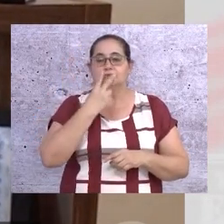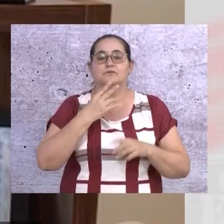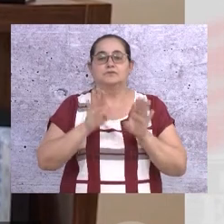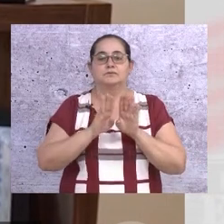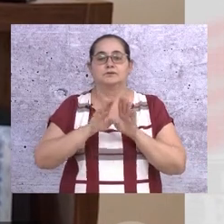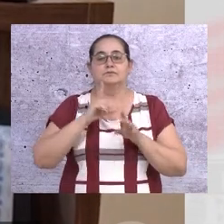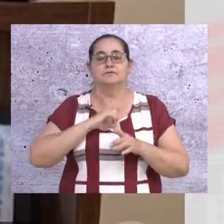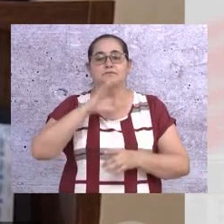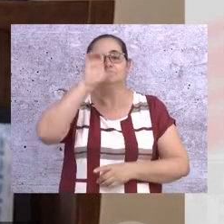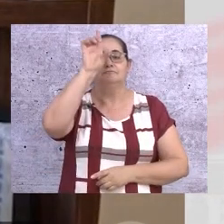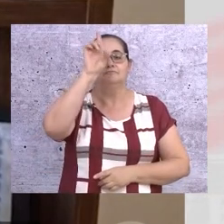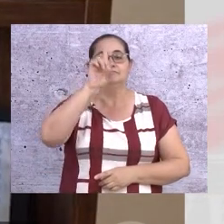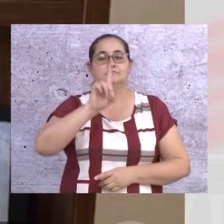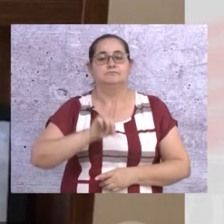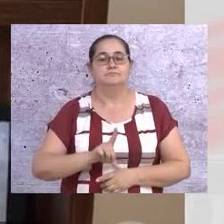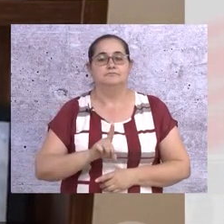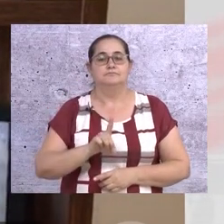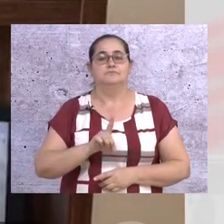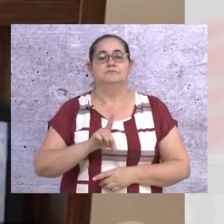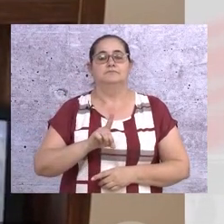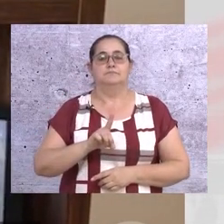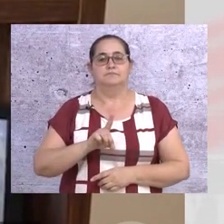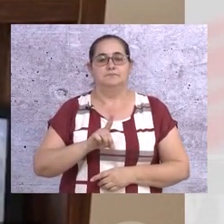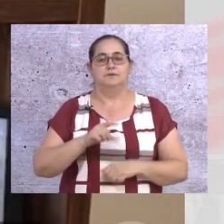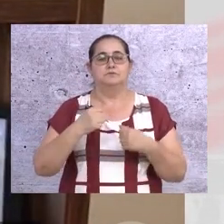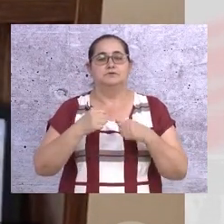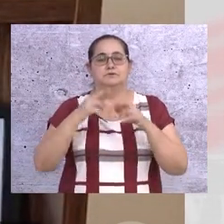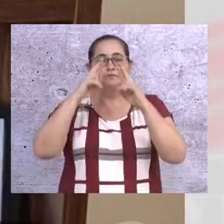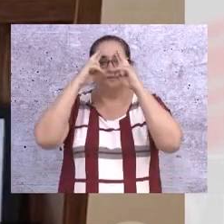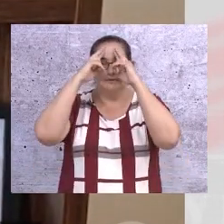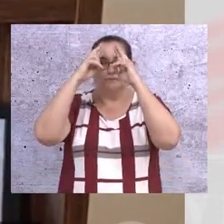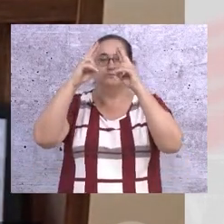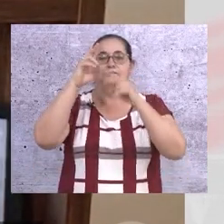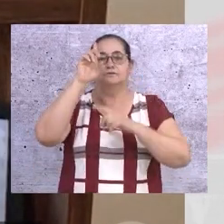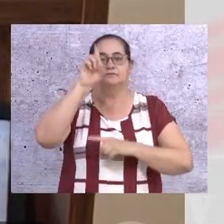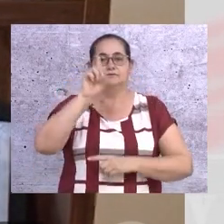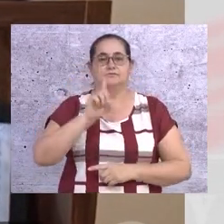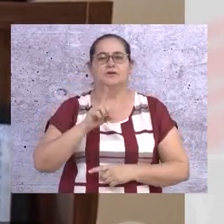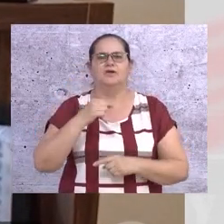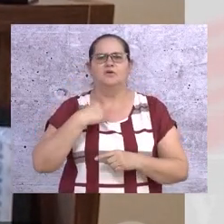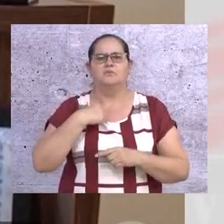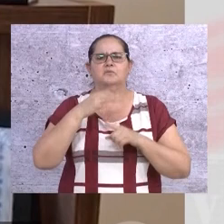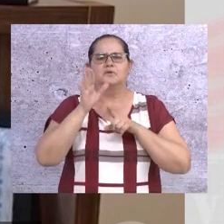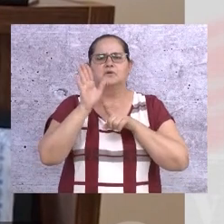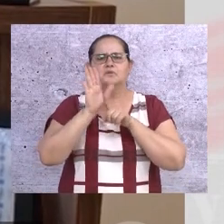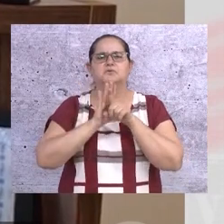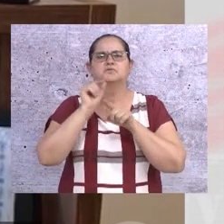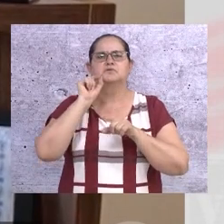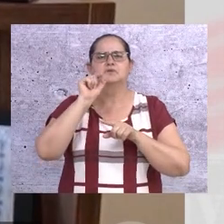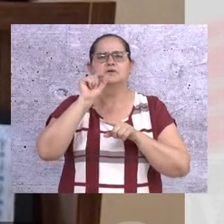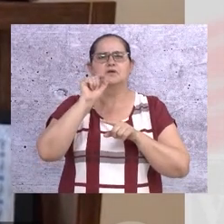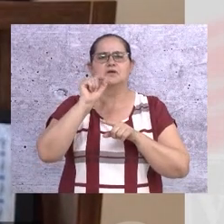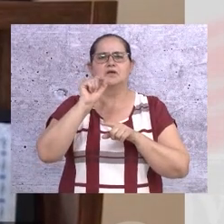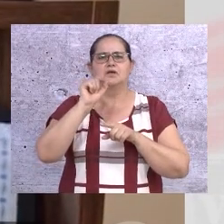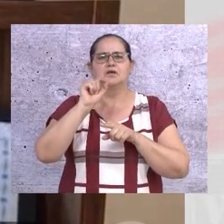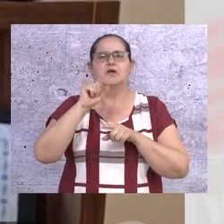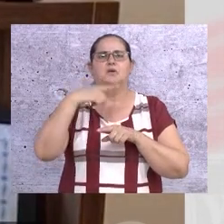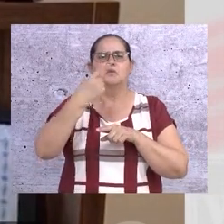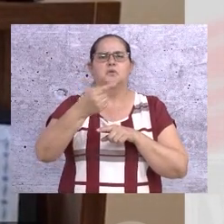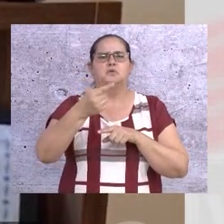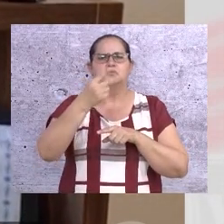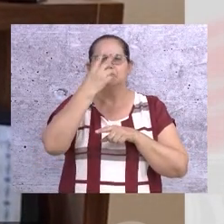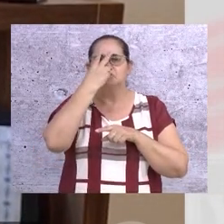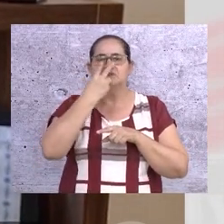direitos e esses direitos devem ser respeitados. Eu me pergunto, quem será o próximo cego?